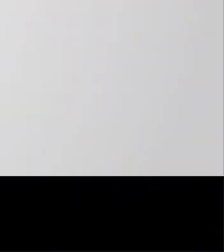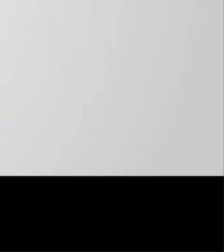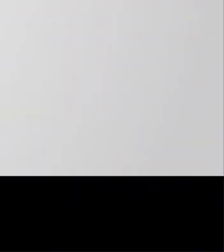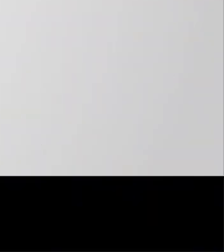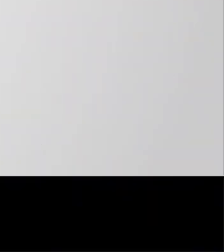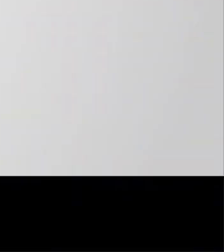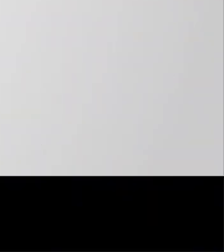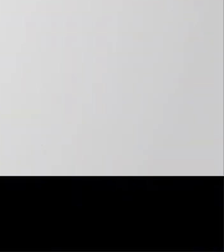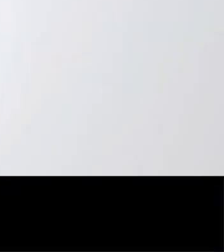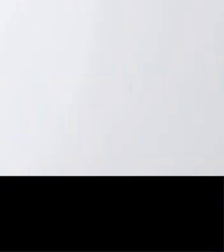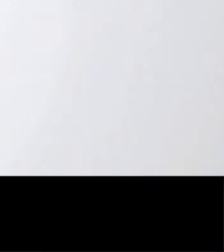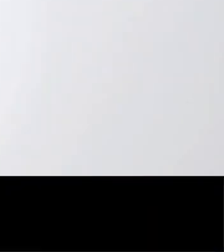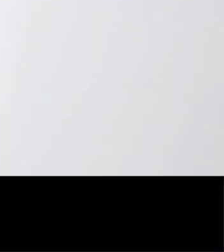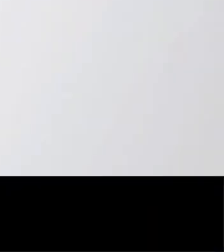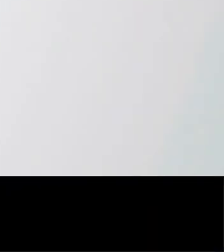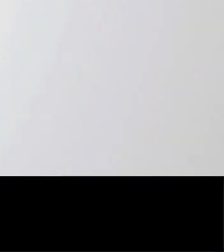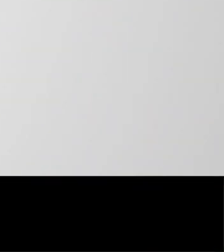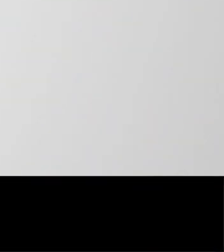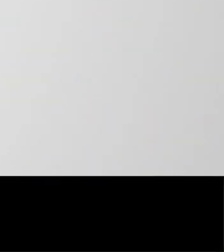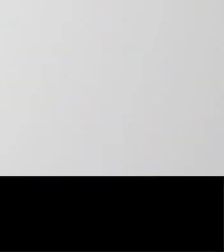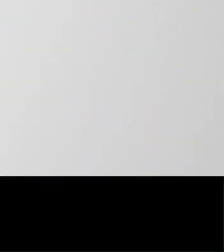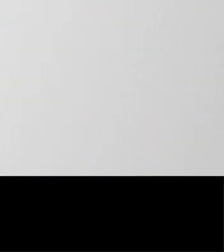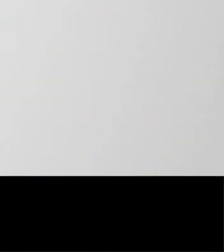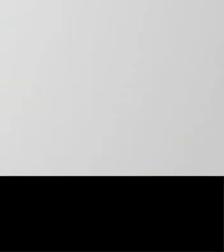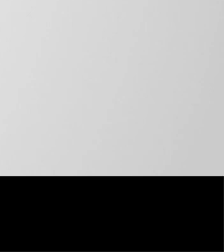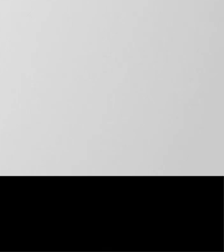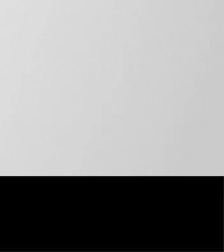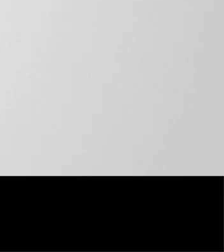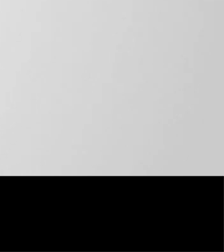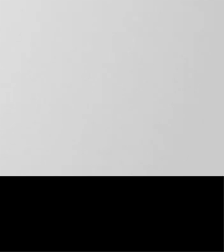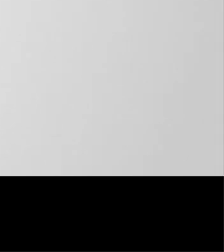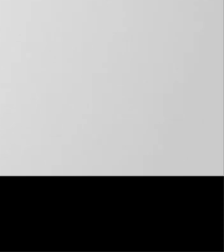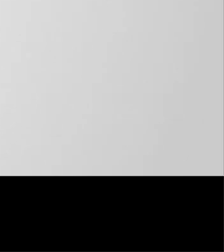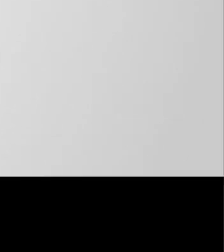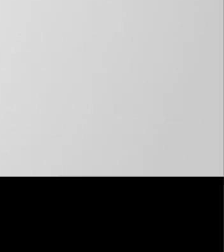Márcio França 400, o senador de todos os paulistas.